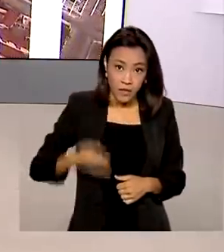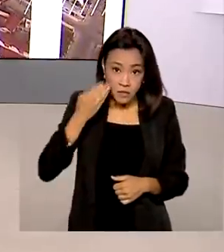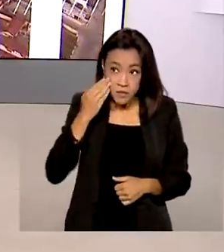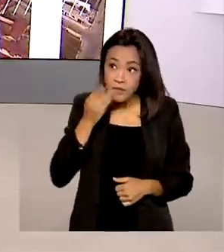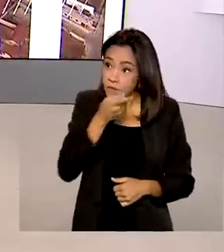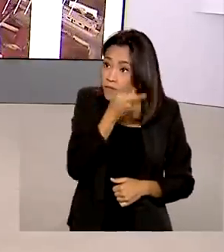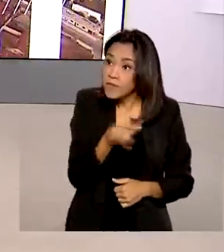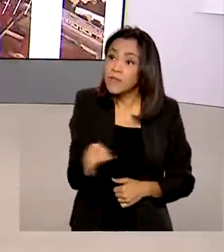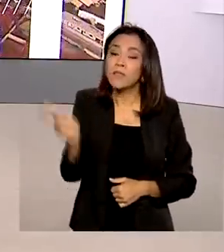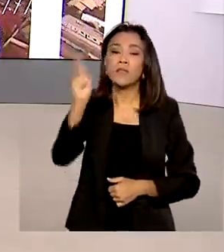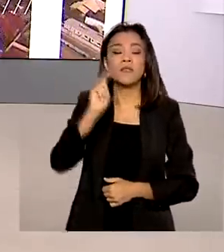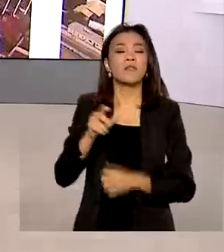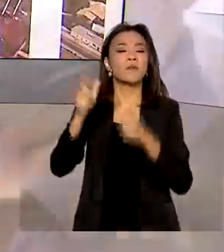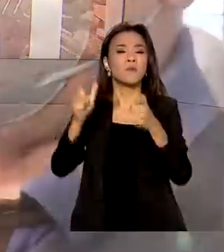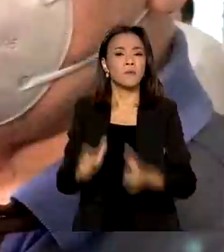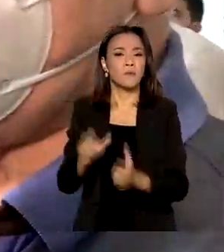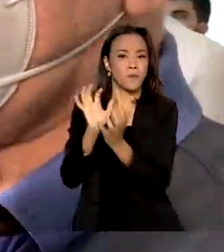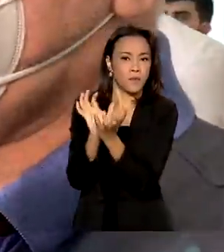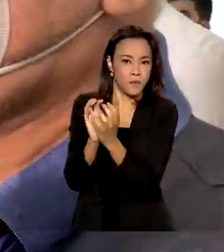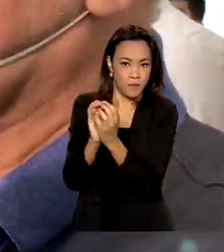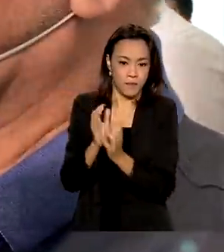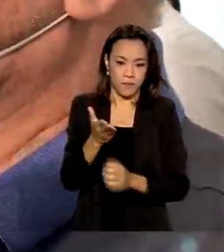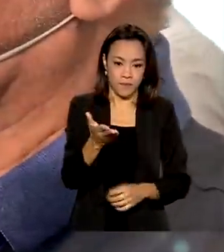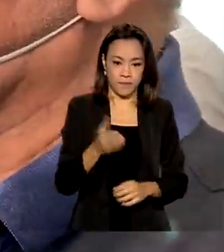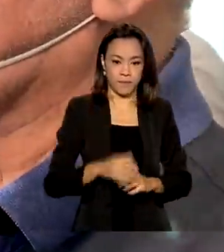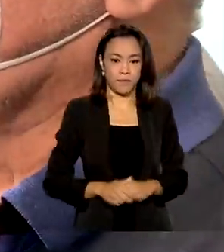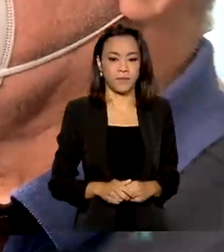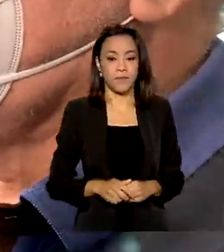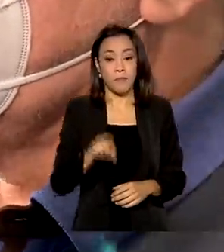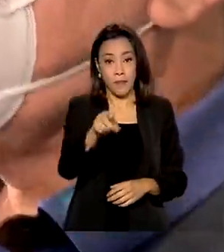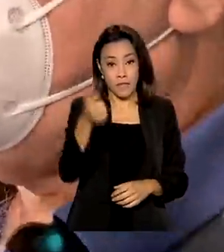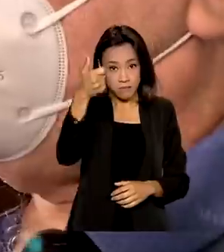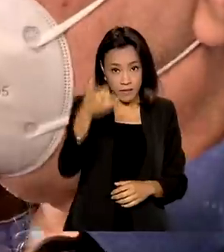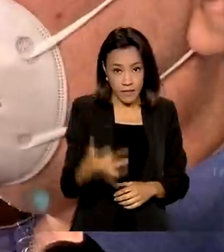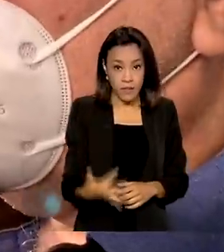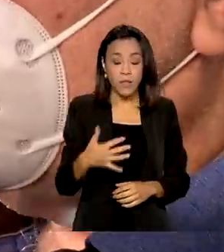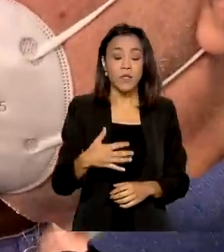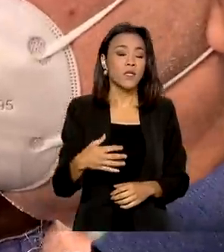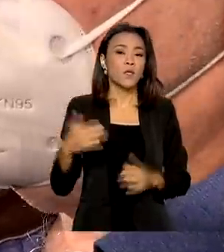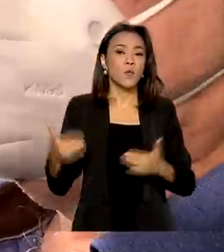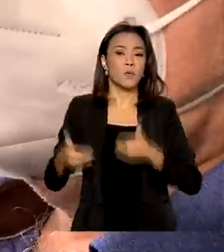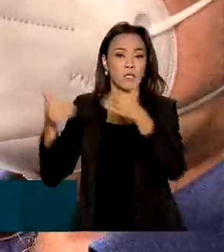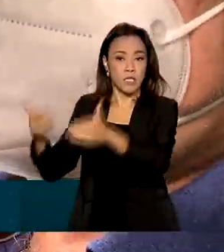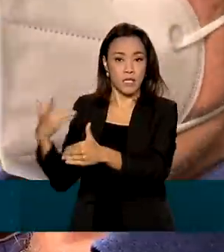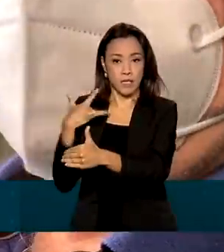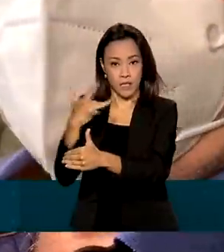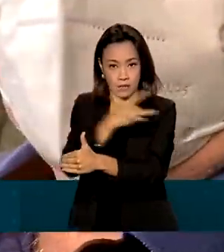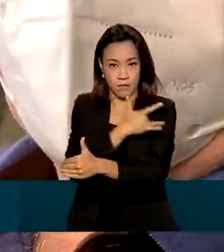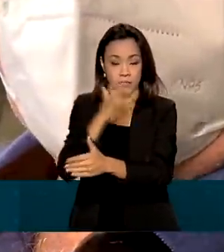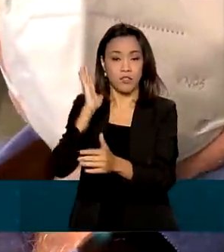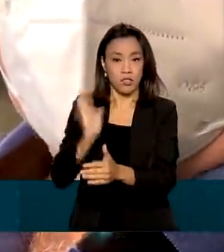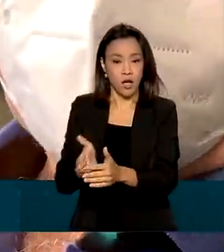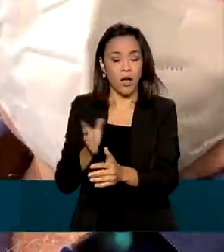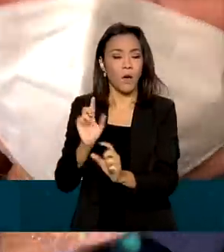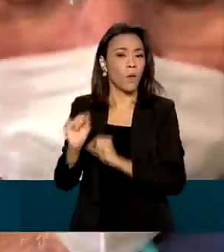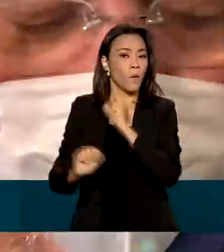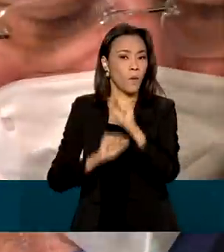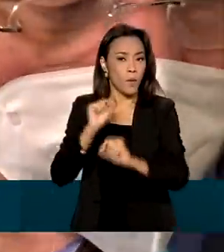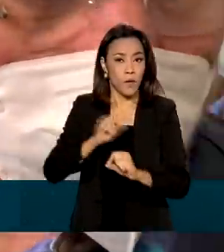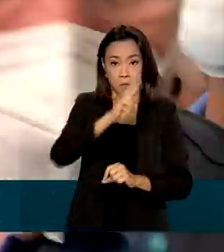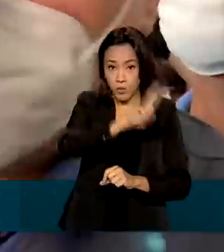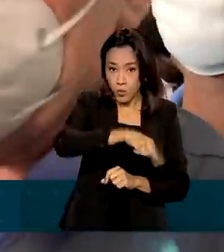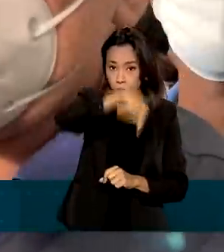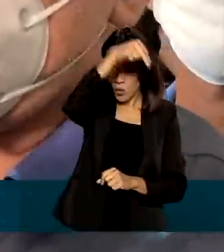pernambucano no final de semana. O Ministério da Saúde já providenciou para toda a região do Norte e